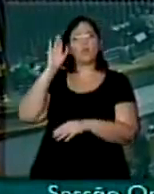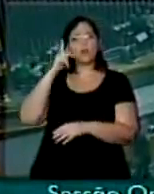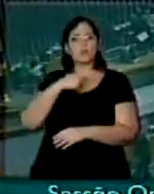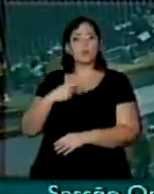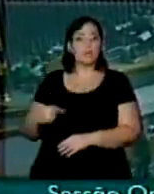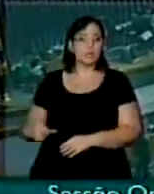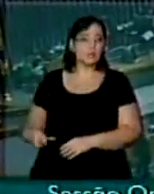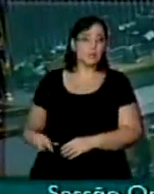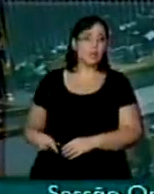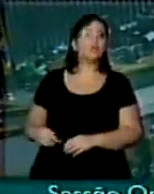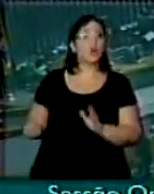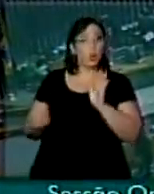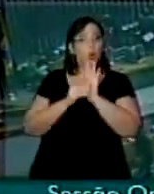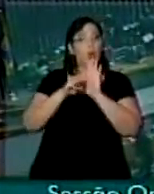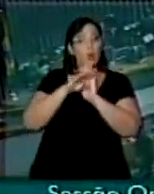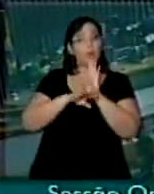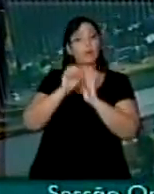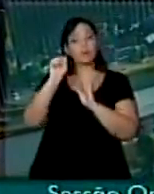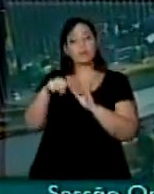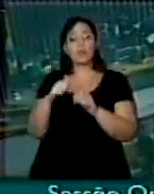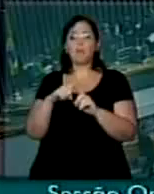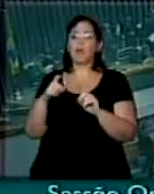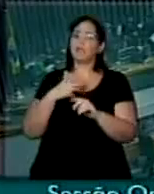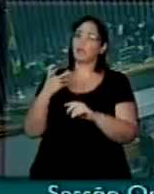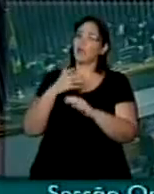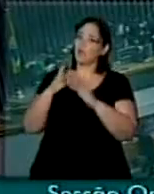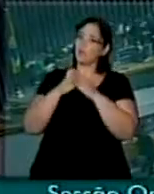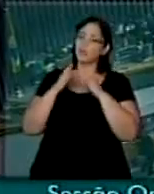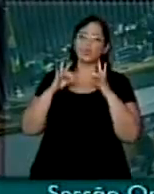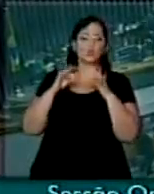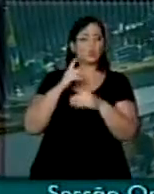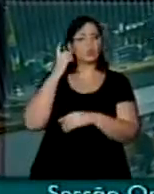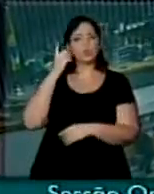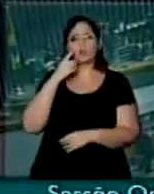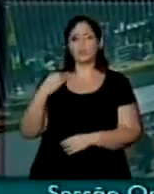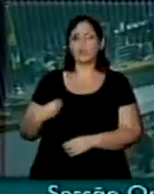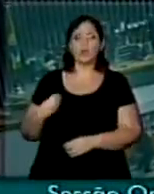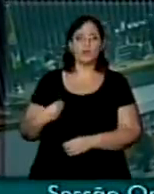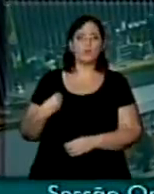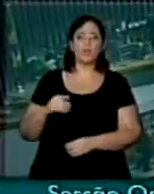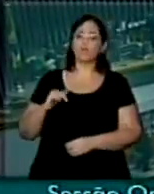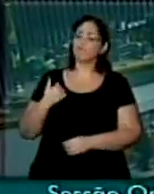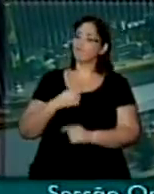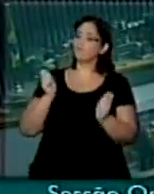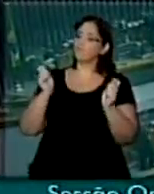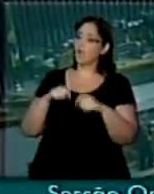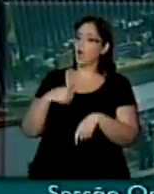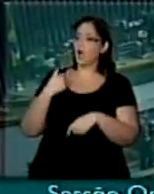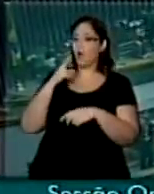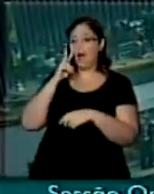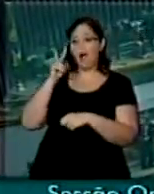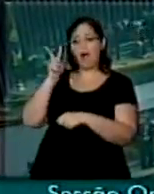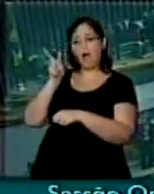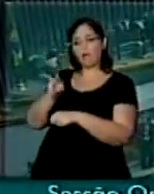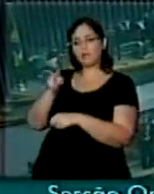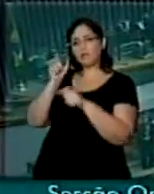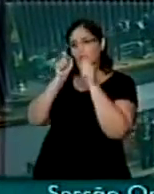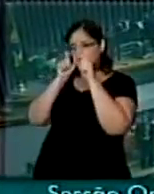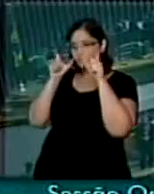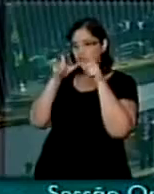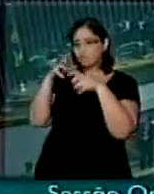e que veio a pauta, mas eu quero pedir a todos os deputados e deputadas que nós possamos ter um olhar, um olhar mais